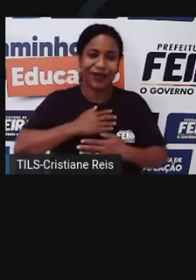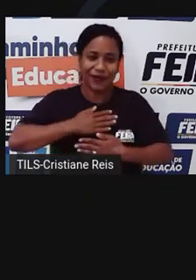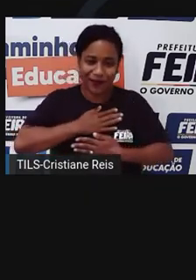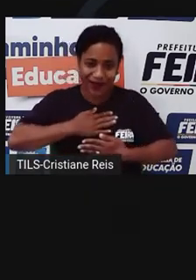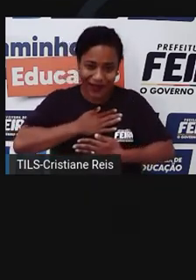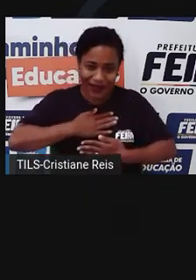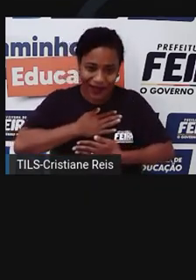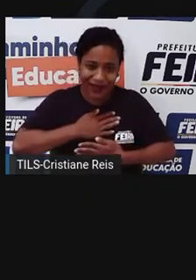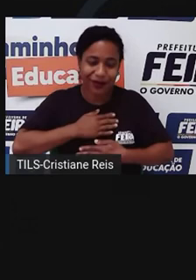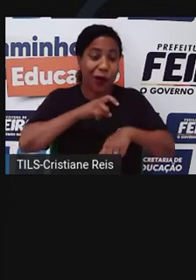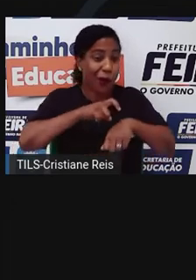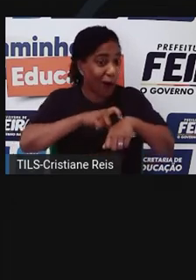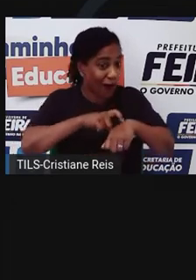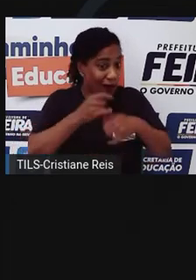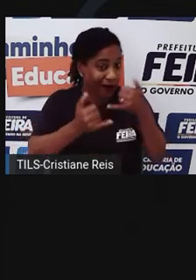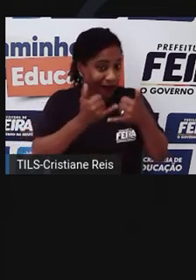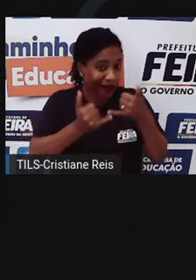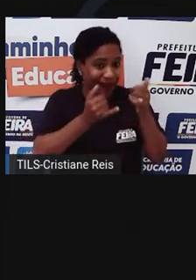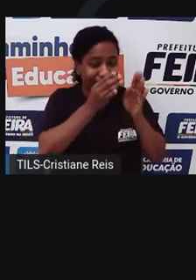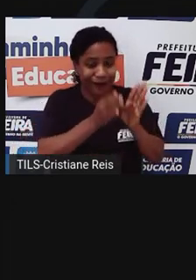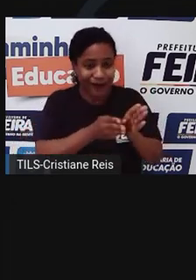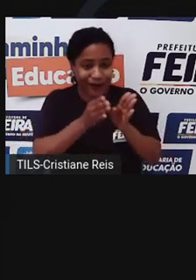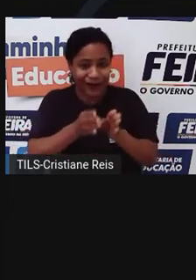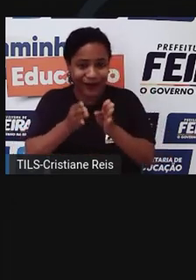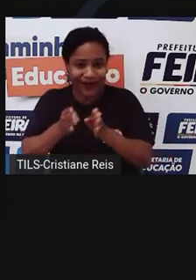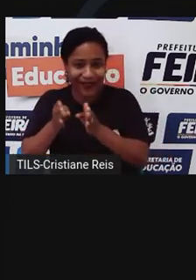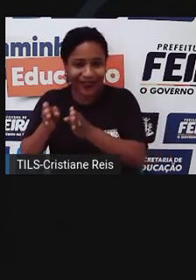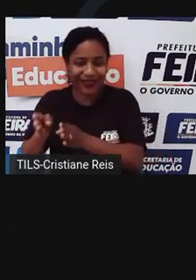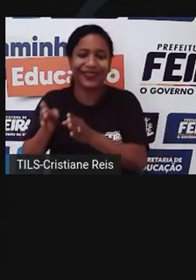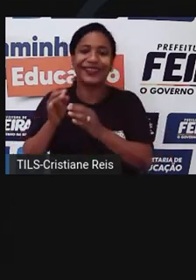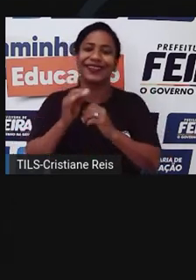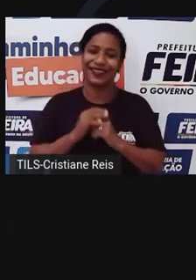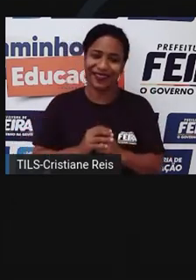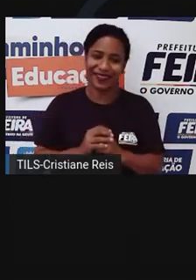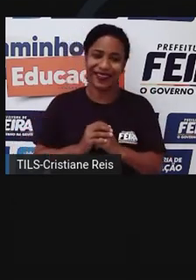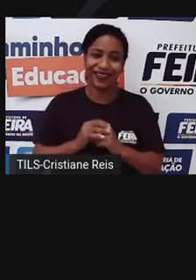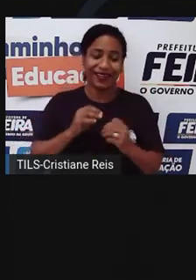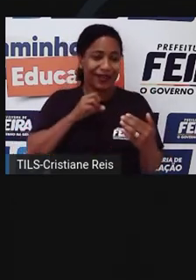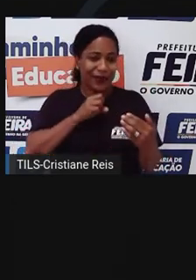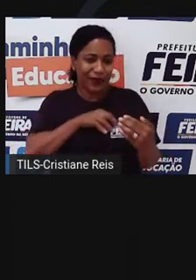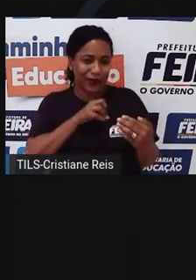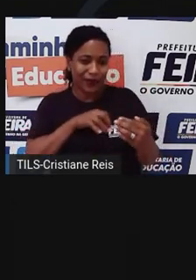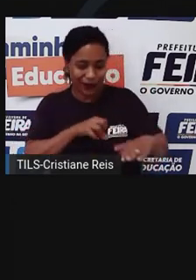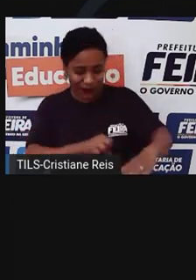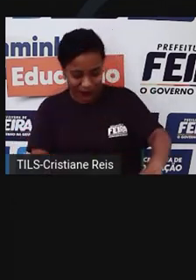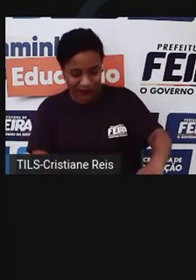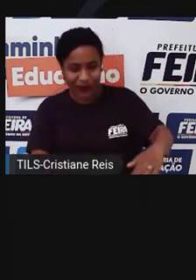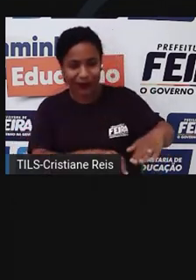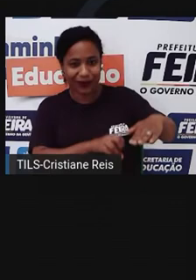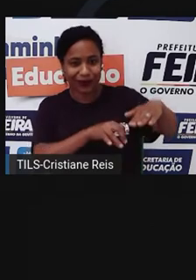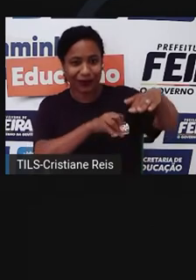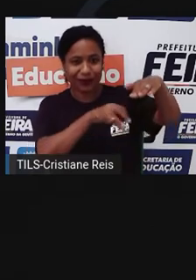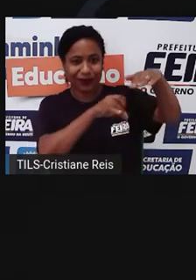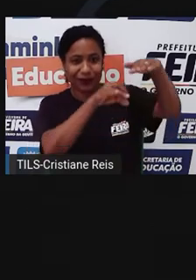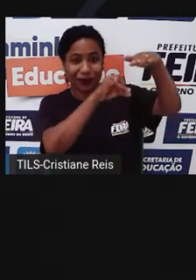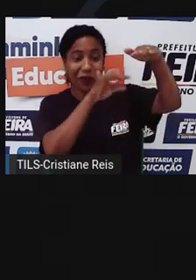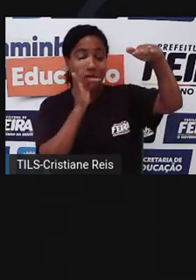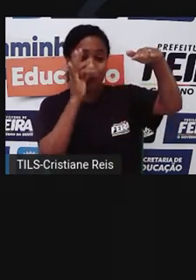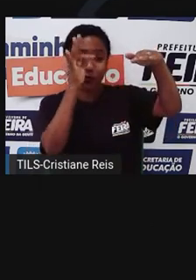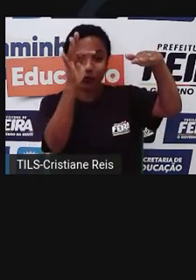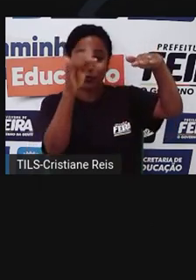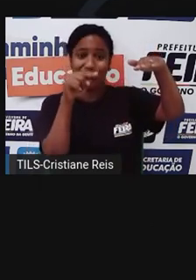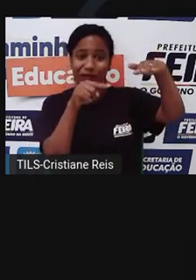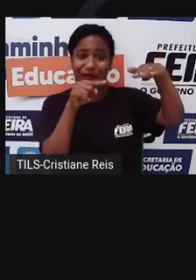horários, se eu consigo ensiná-lo a esperar, provavelmente terá mais sucesso na sua vida financeira.